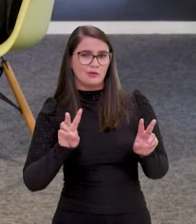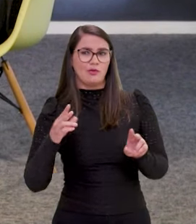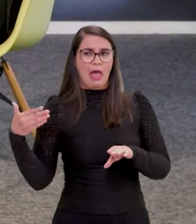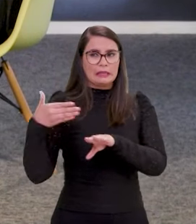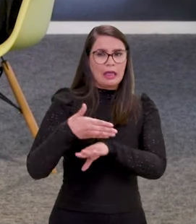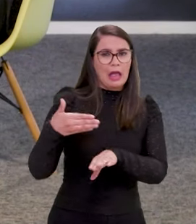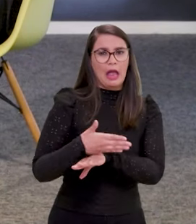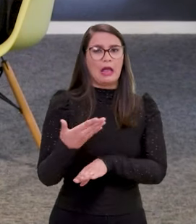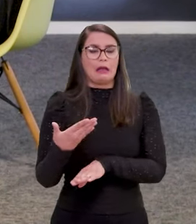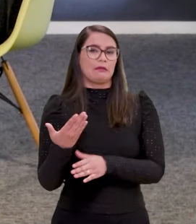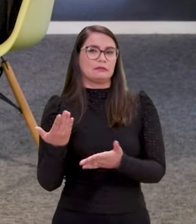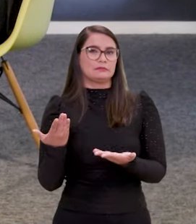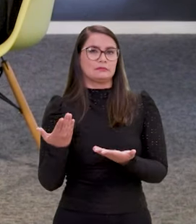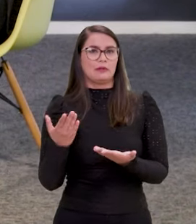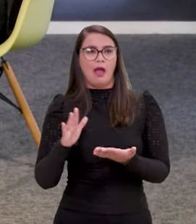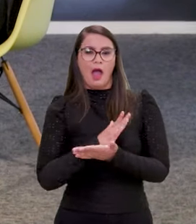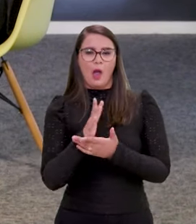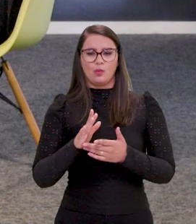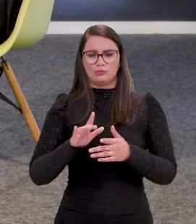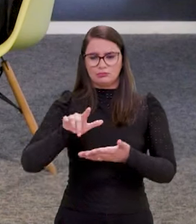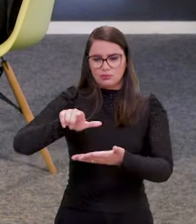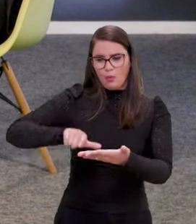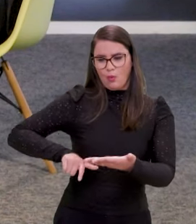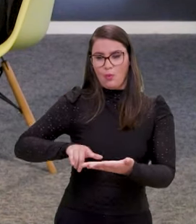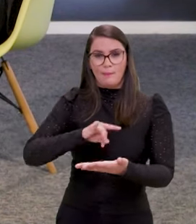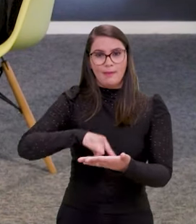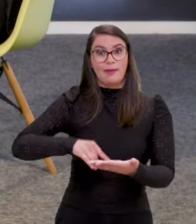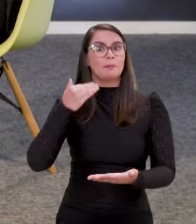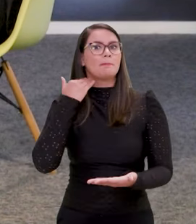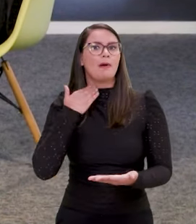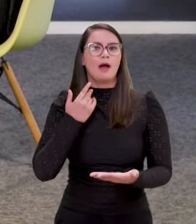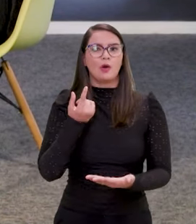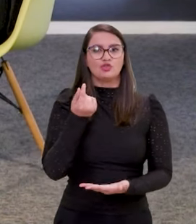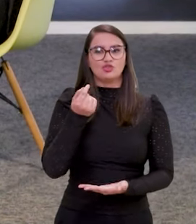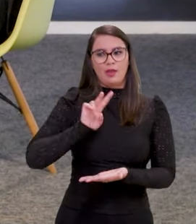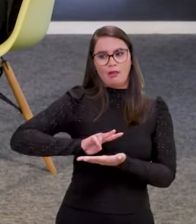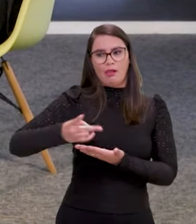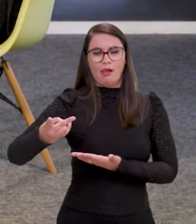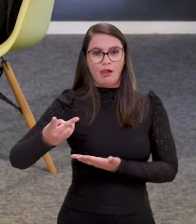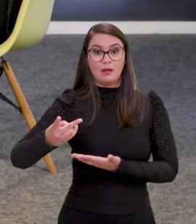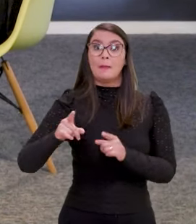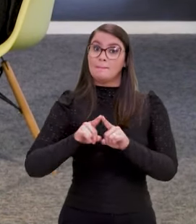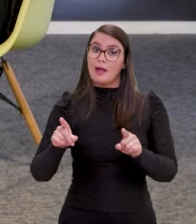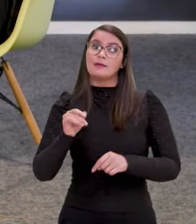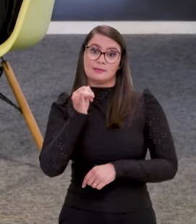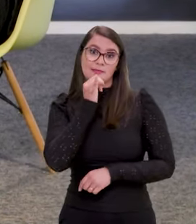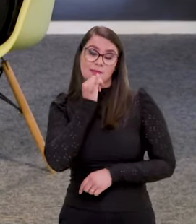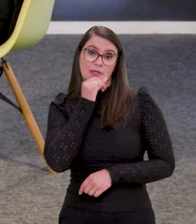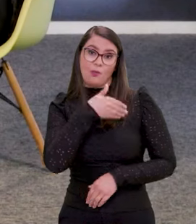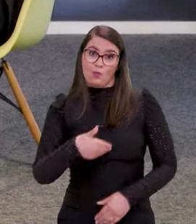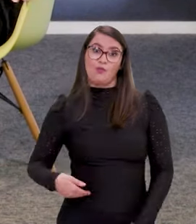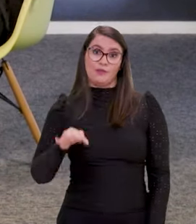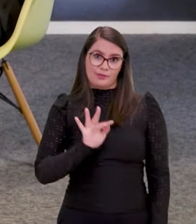ataques, ou seja, algum formulário ou uma tela de um banco para uma transferência, mas também tem no caso do